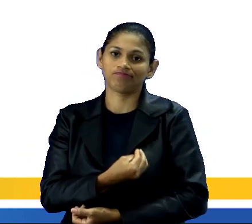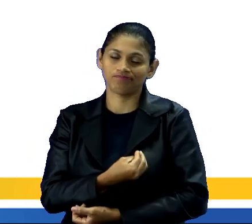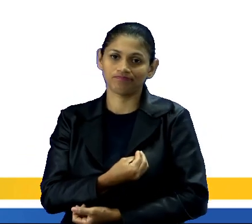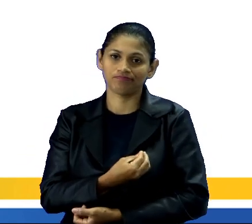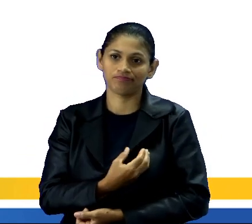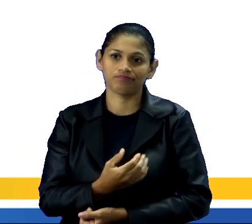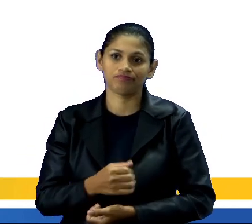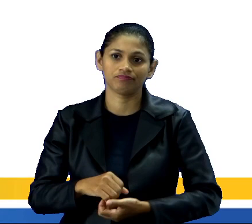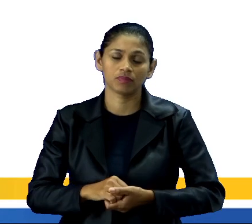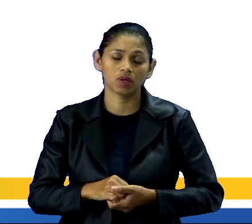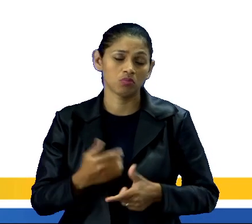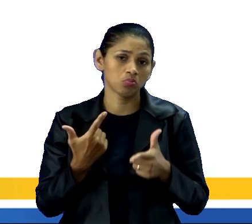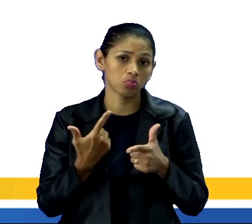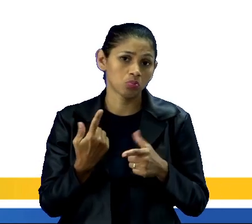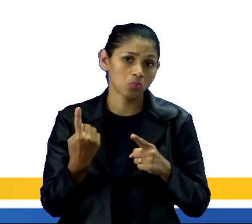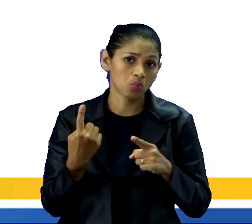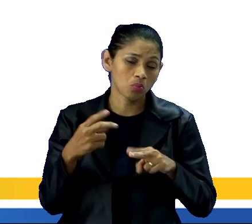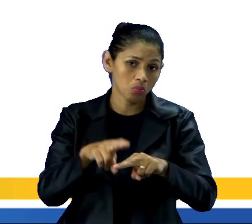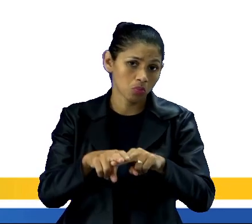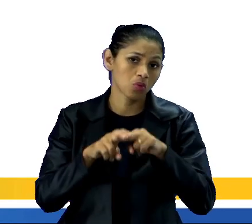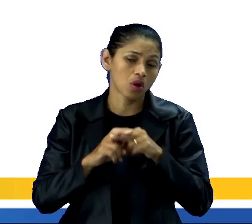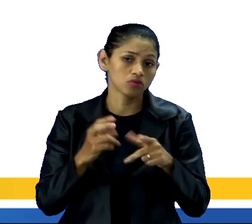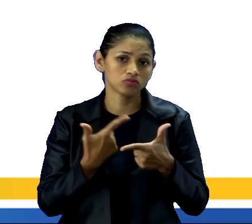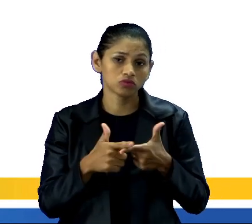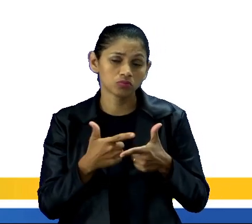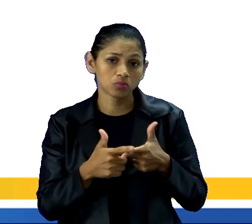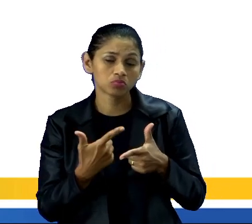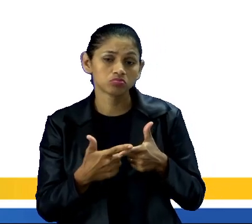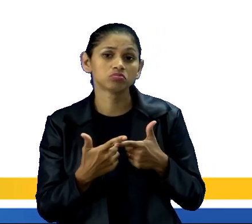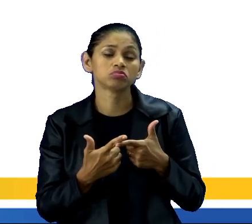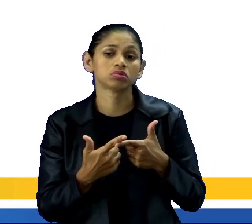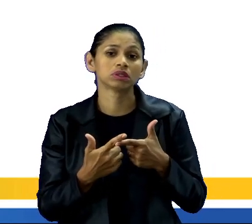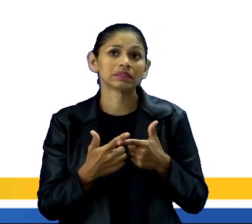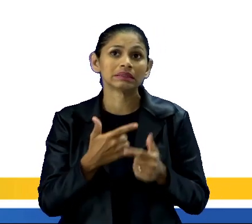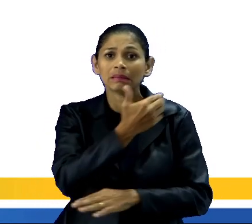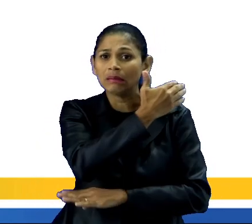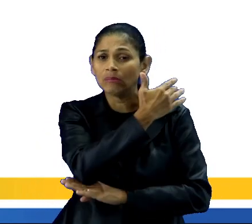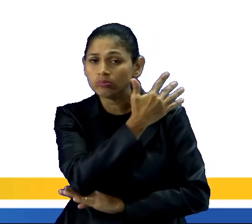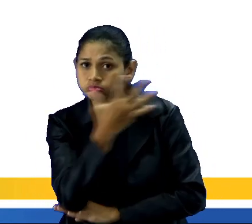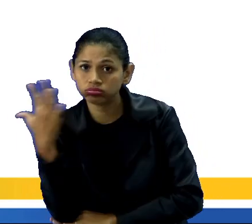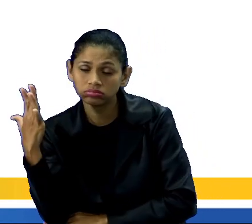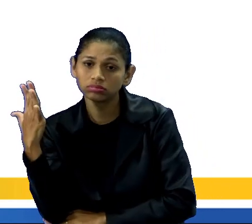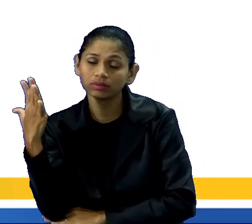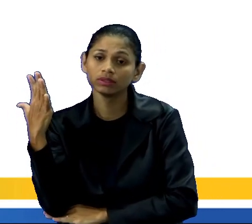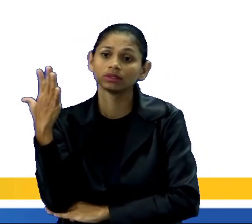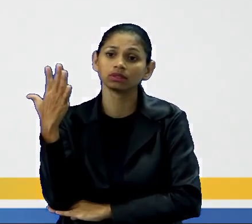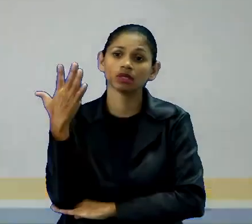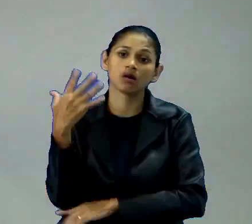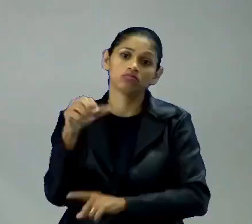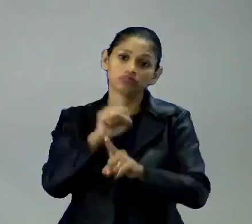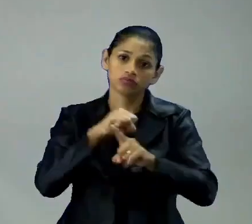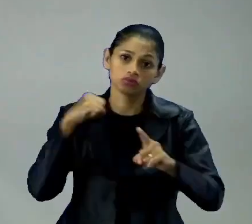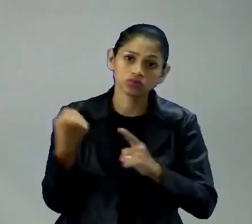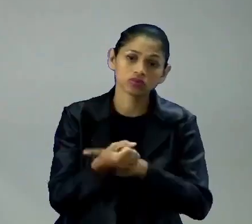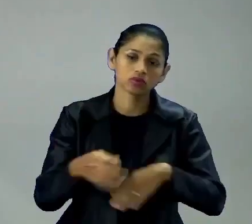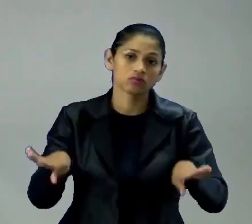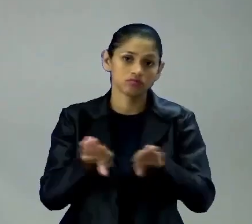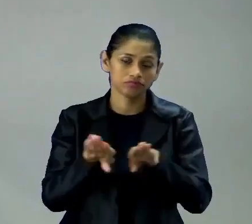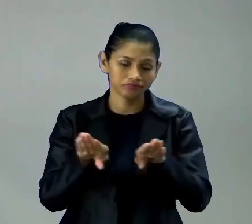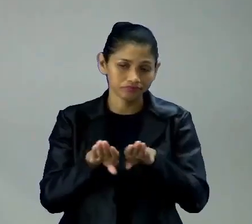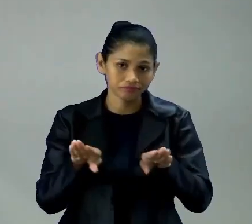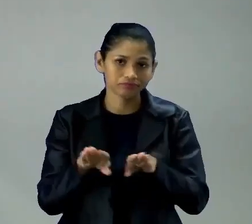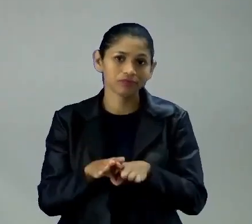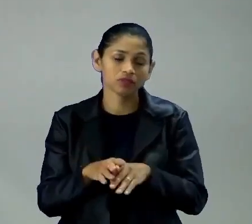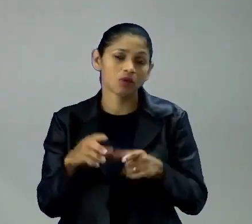ambientais e sociais, tá? Esses são uns aí dos principais problemas que essas consequências do